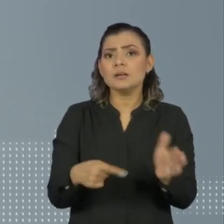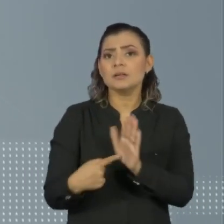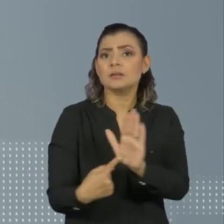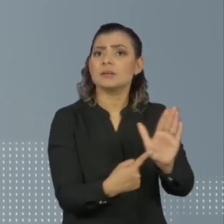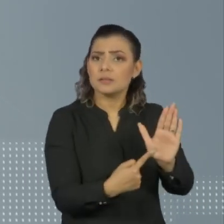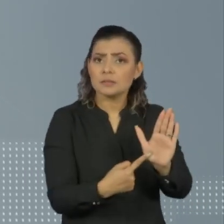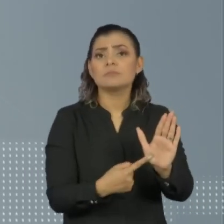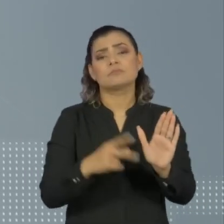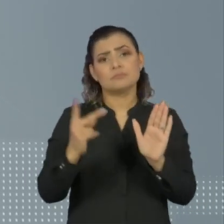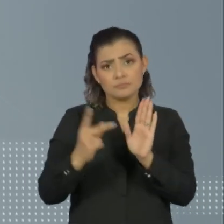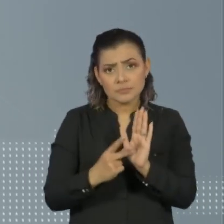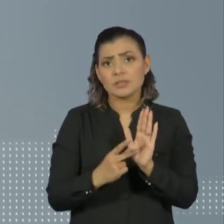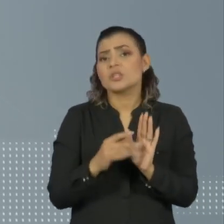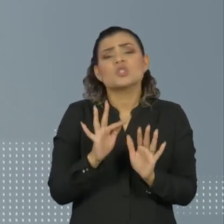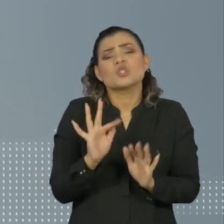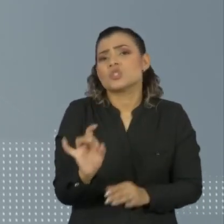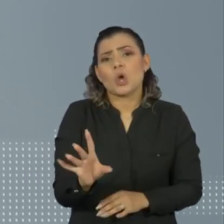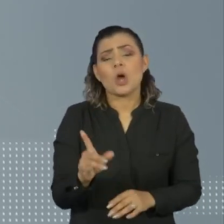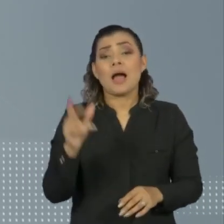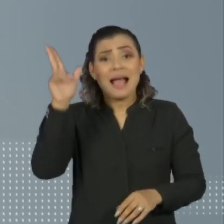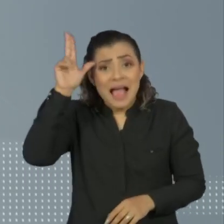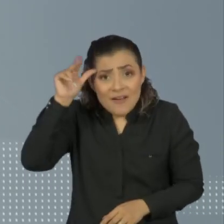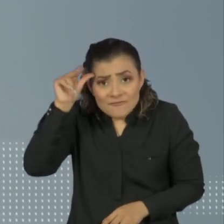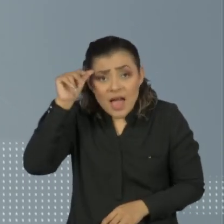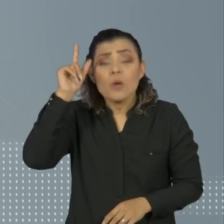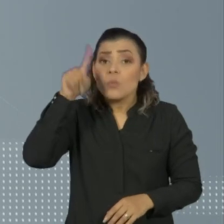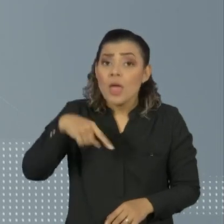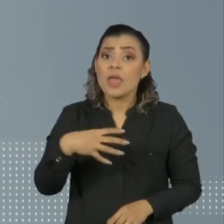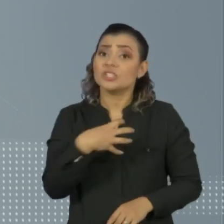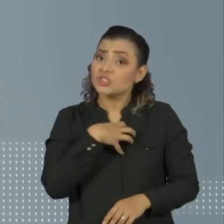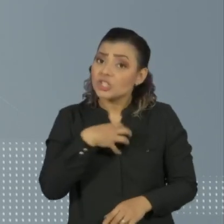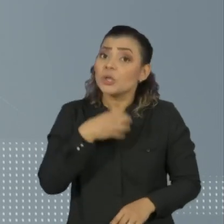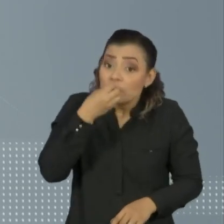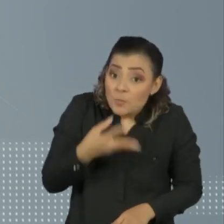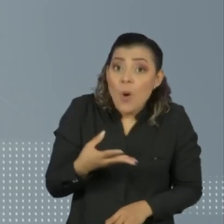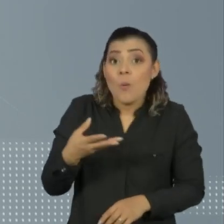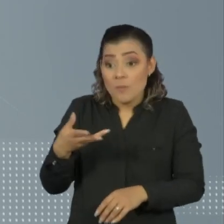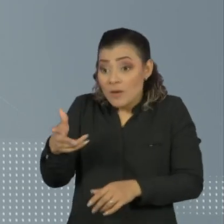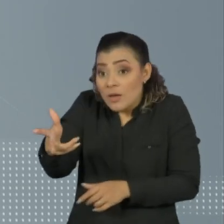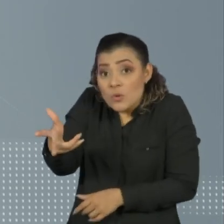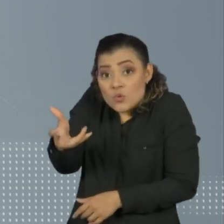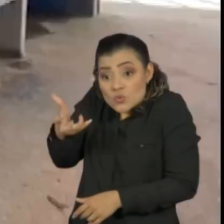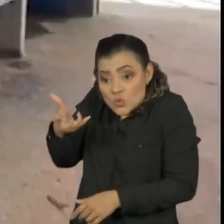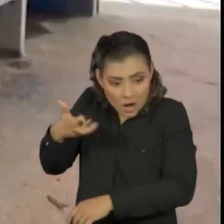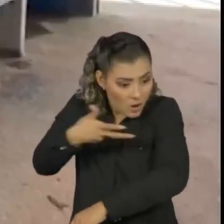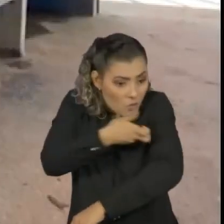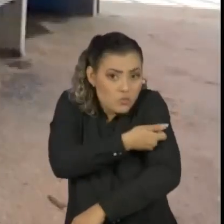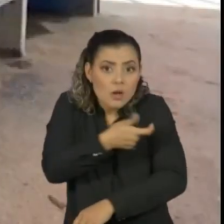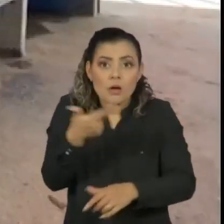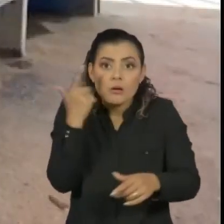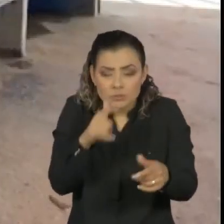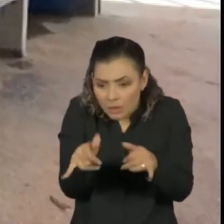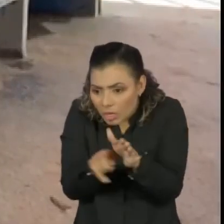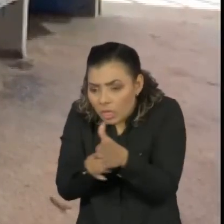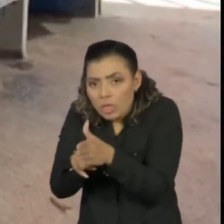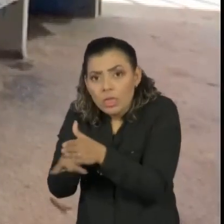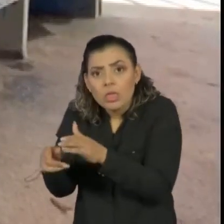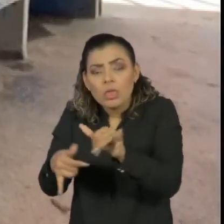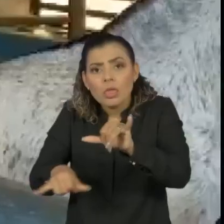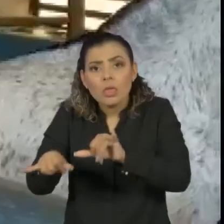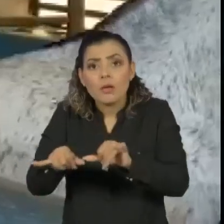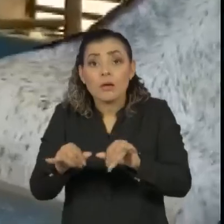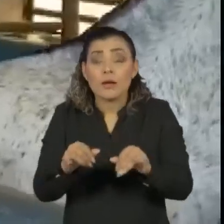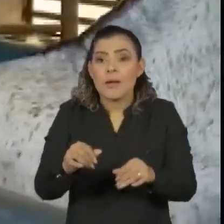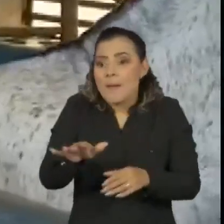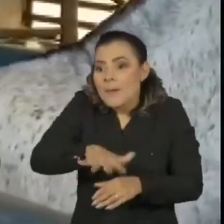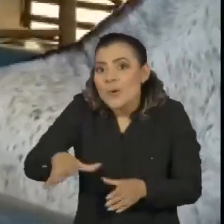Baseado nisso e baseado no fato de que cavalos já são um modelo bom para produzir soro, essa é uma boa tentativa. A expectativa dos pesquisadores